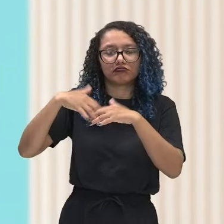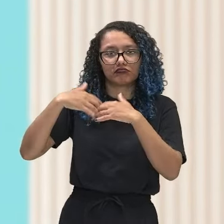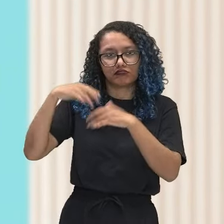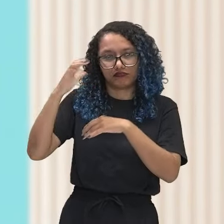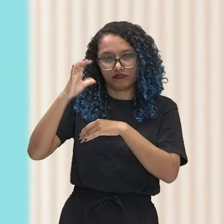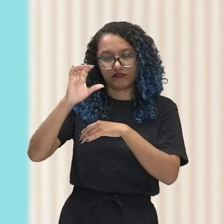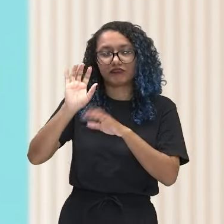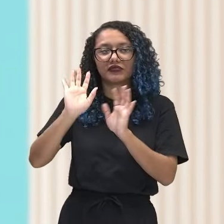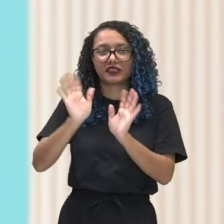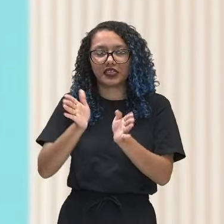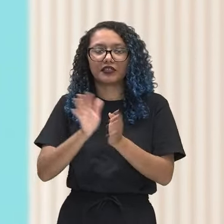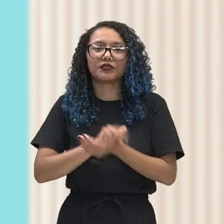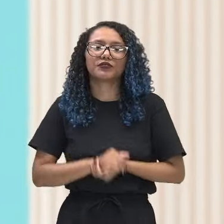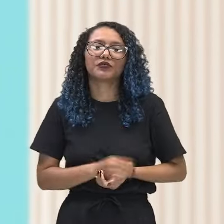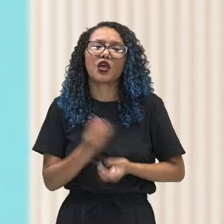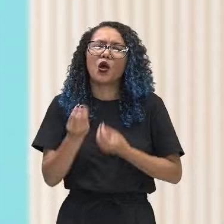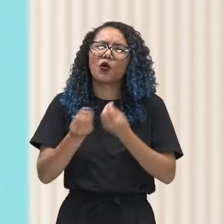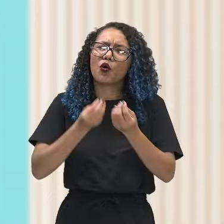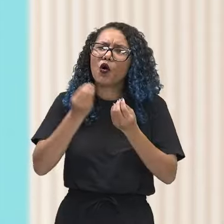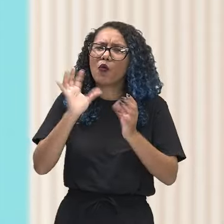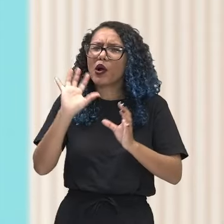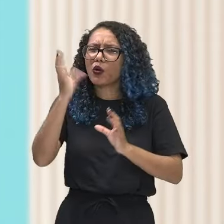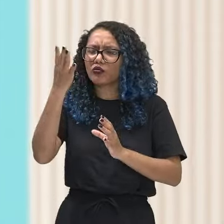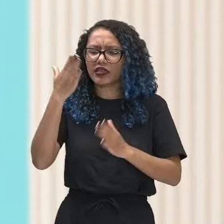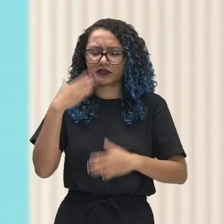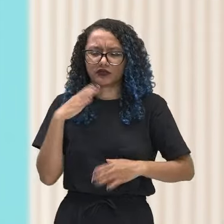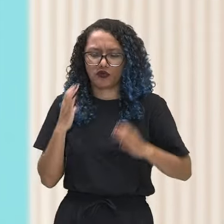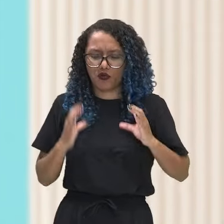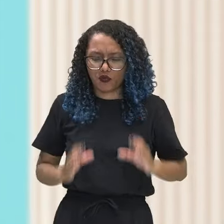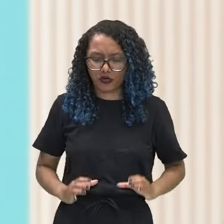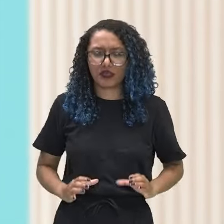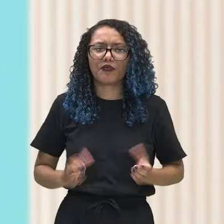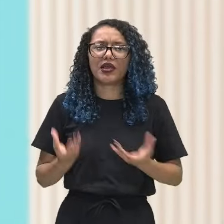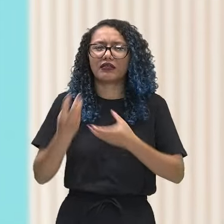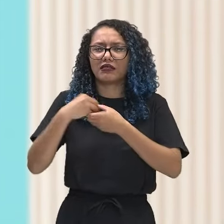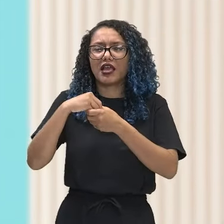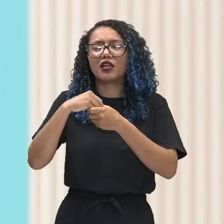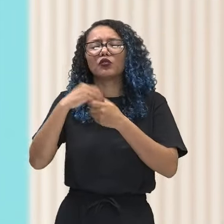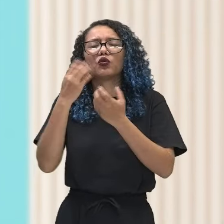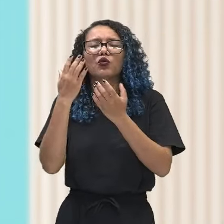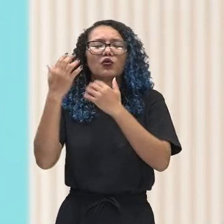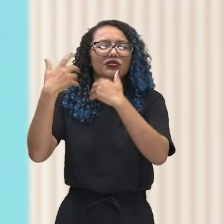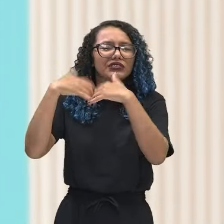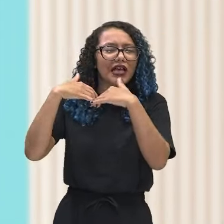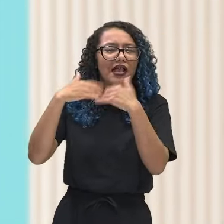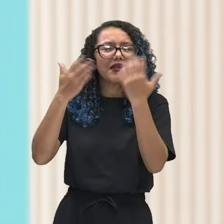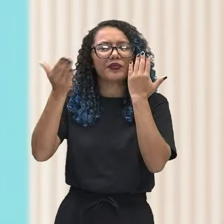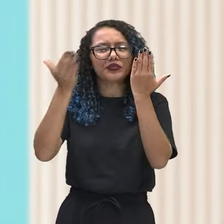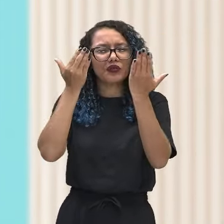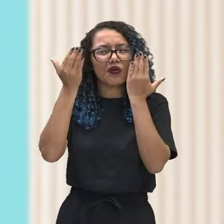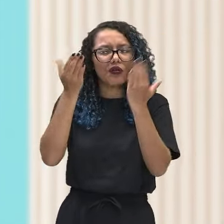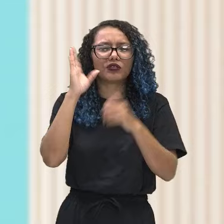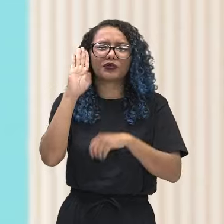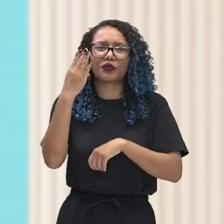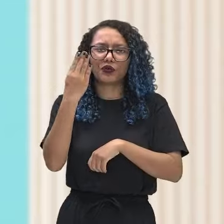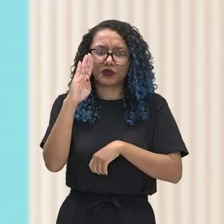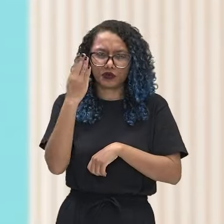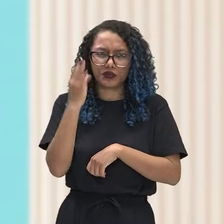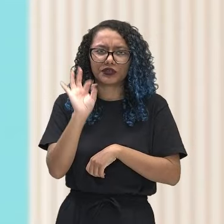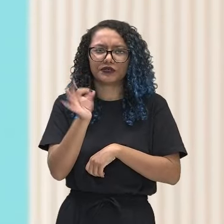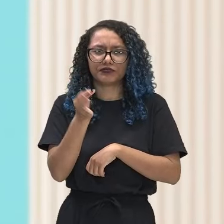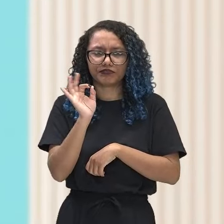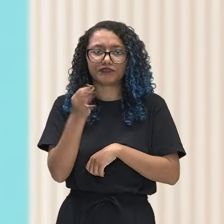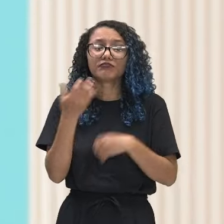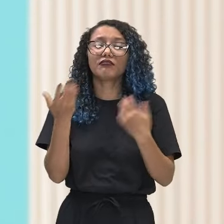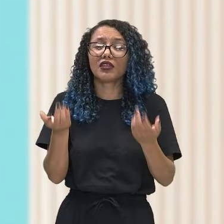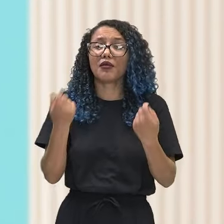processam esses comportamentos na parte psicológica, na parte biológica do jovem, a gente